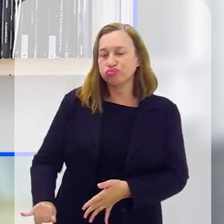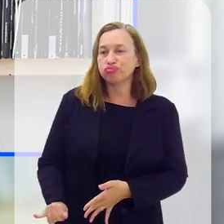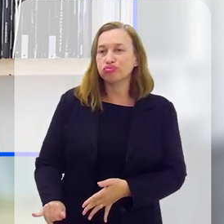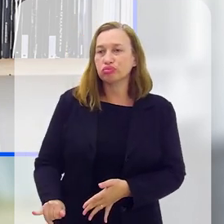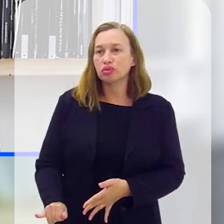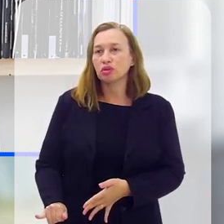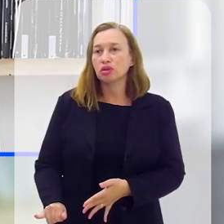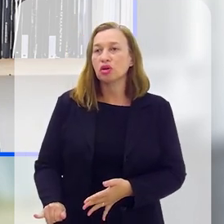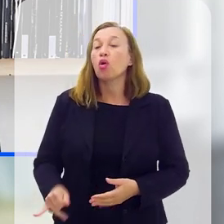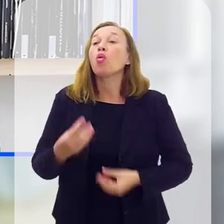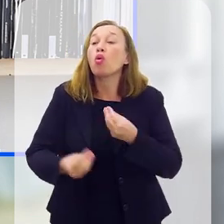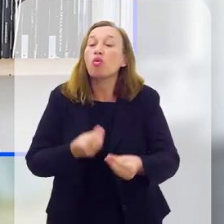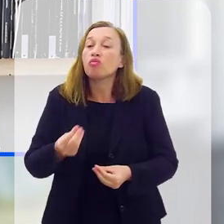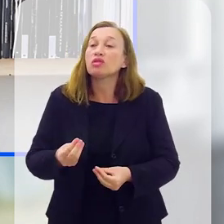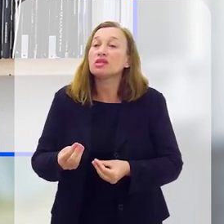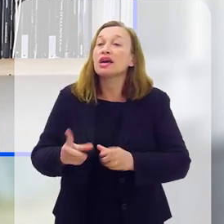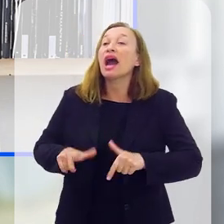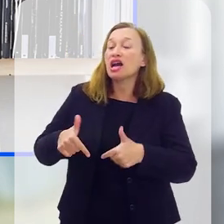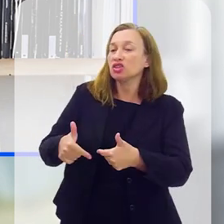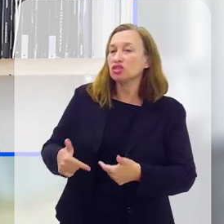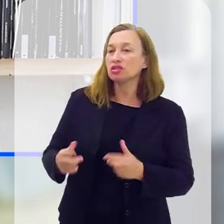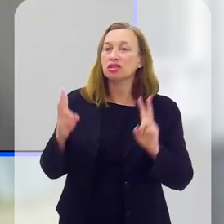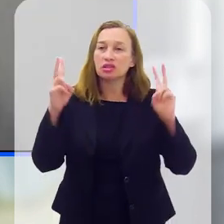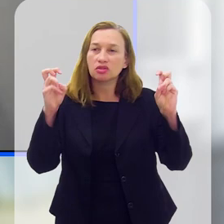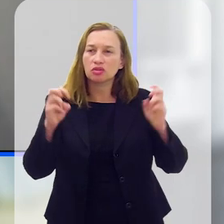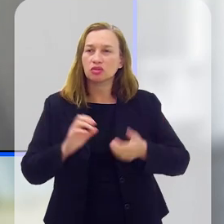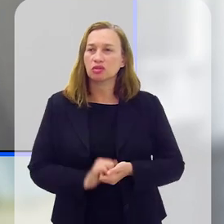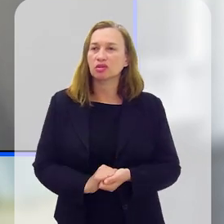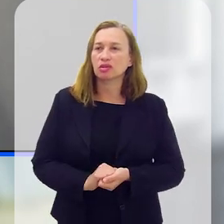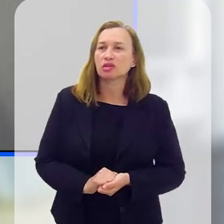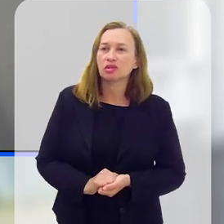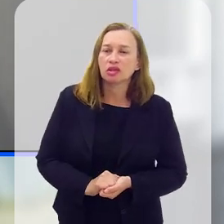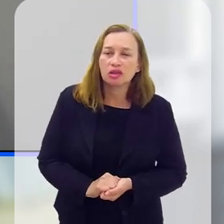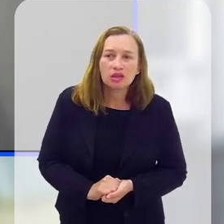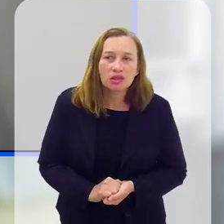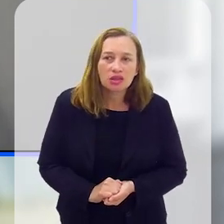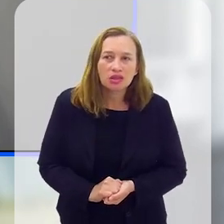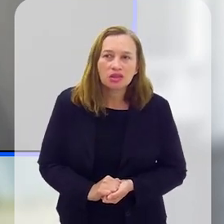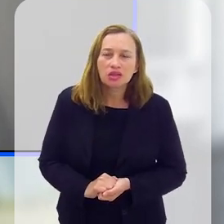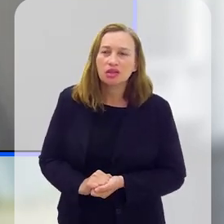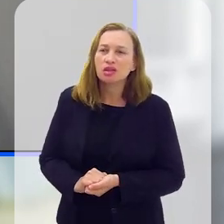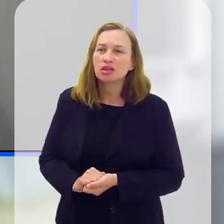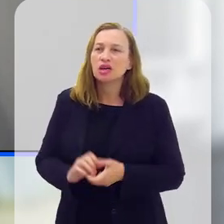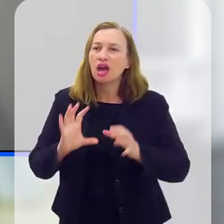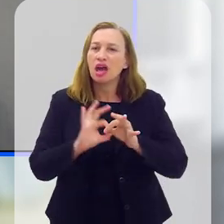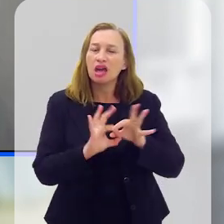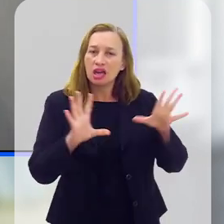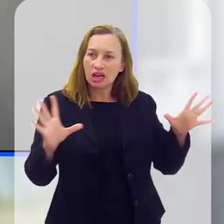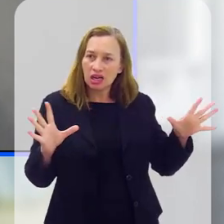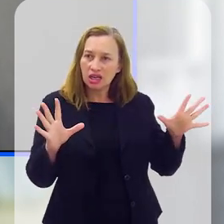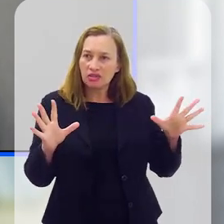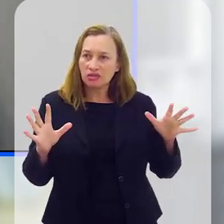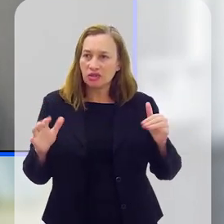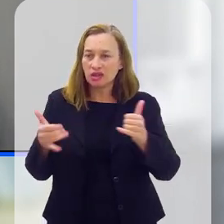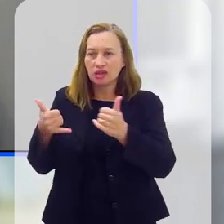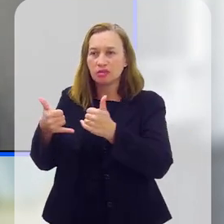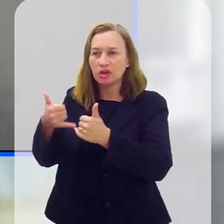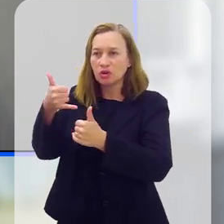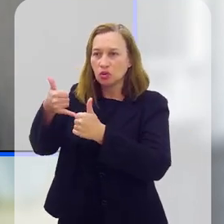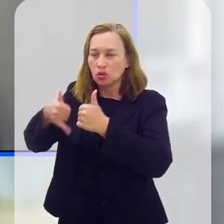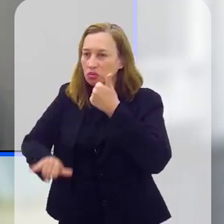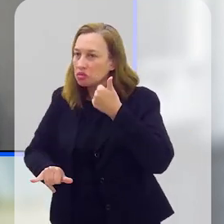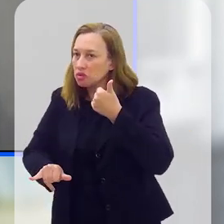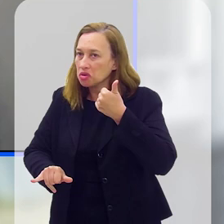telefone. Como é que vocês atuam nesses casos? A pessoa que procura o nosso serviço, ela é livre para interromper